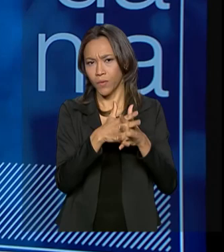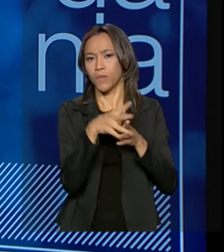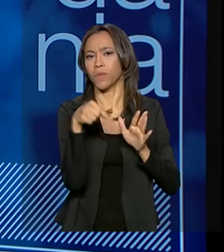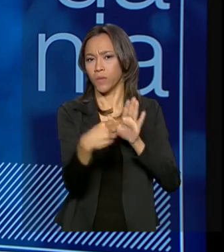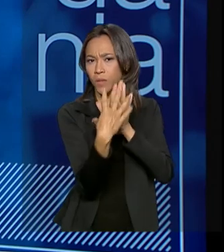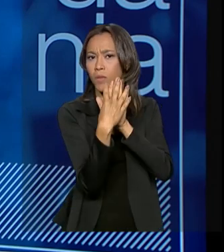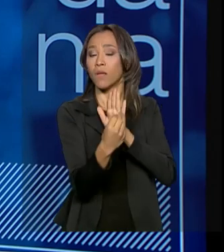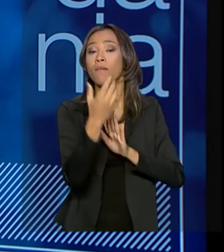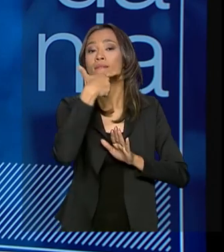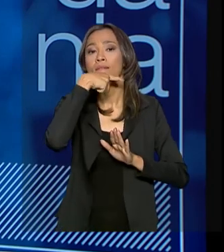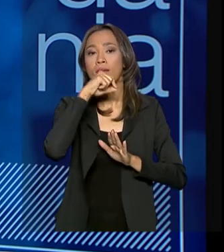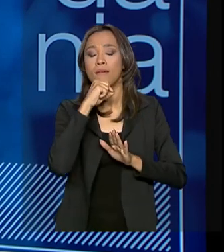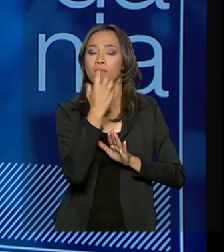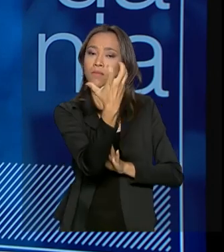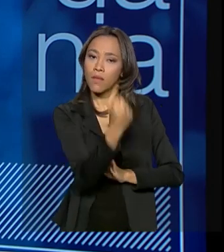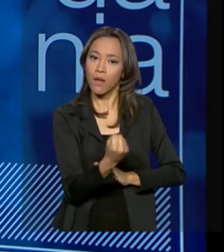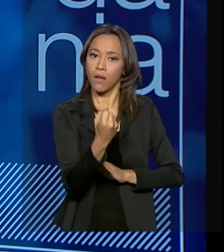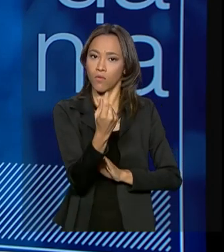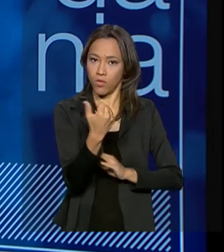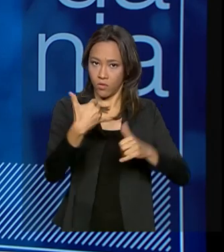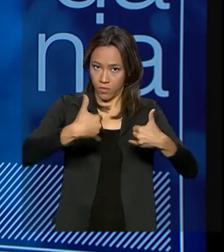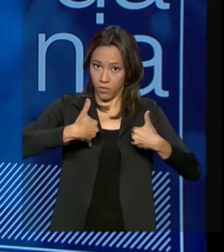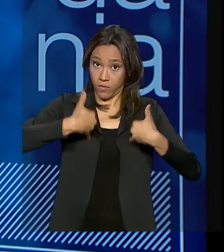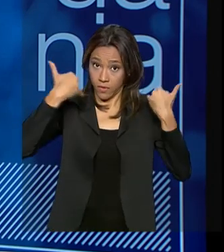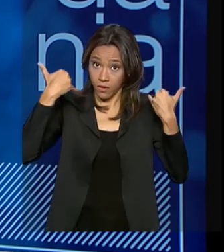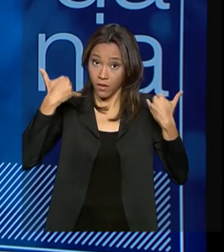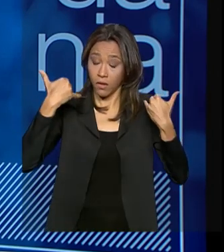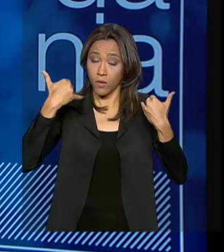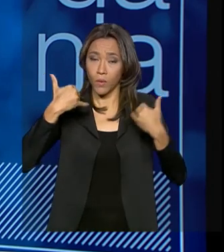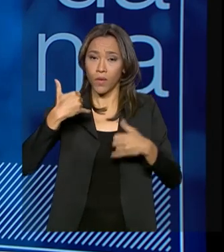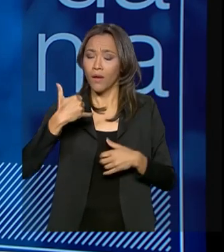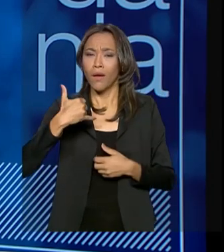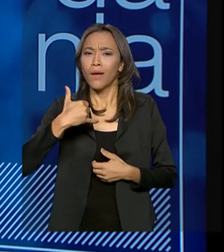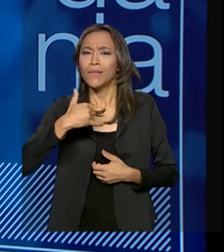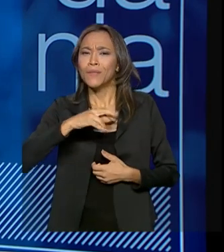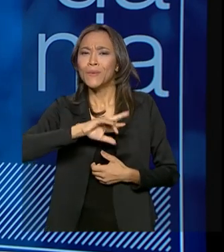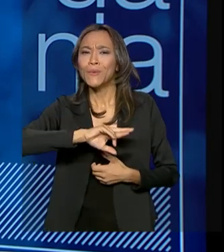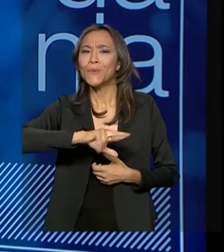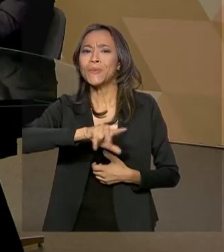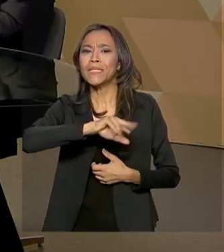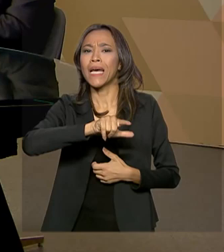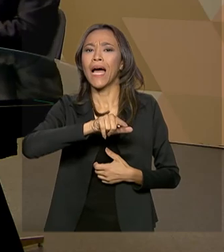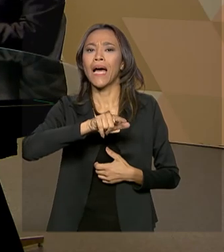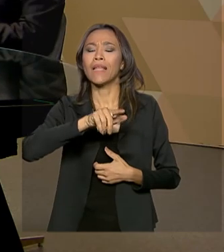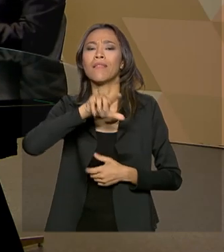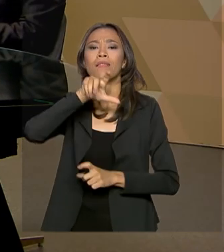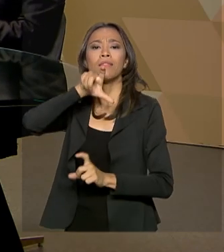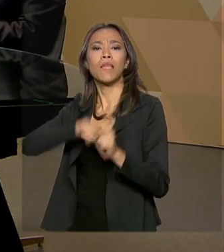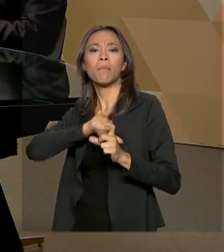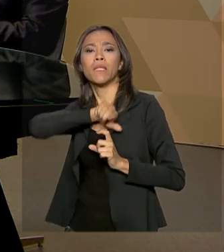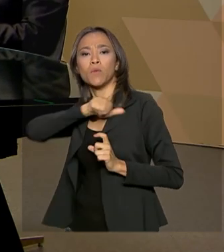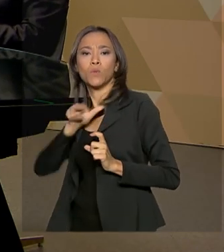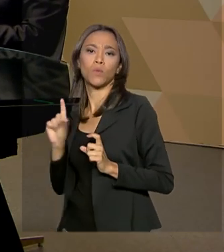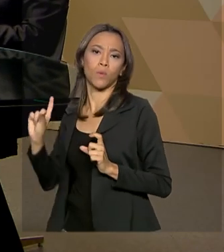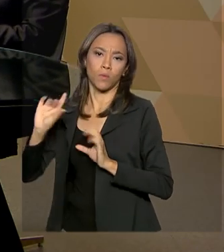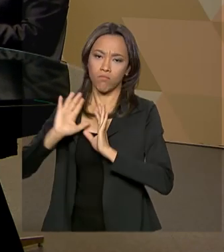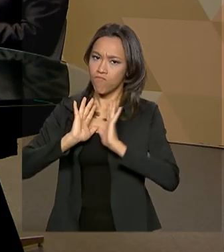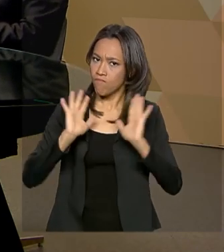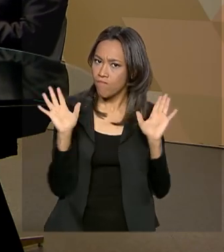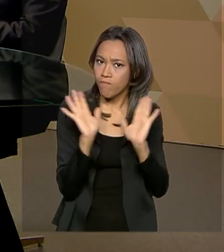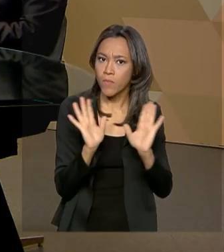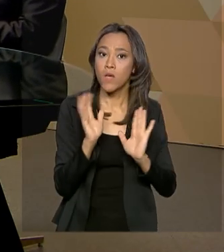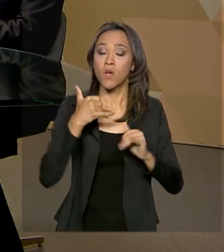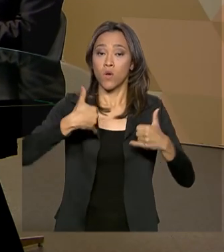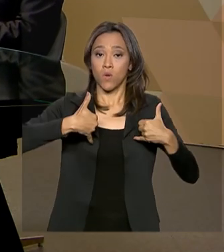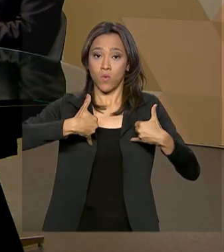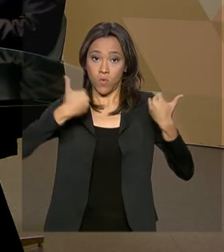que, em realizar o saque-aniversário, não está, de modo nenhum... Atrelado ao saque imediato. O saque-aniversário,